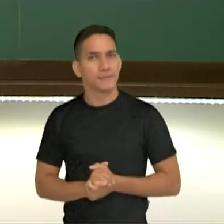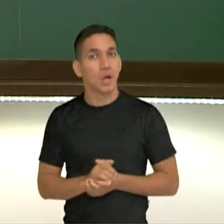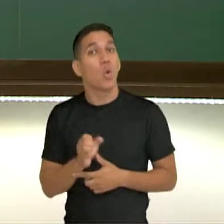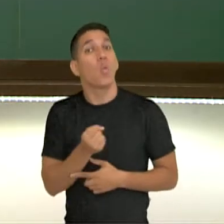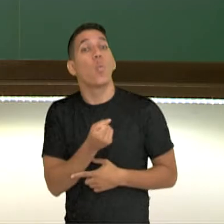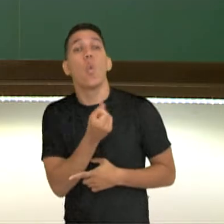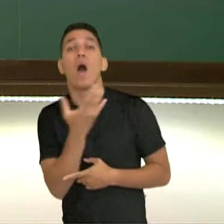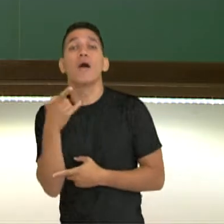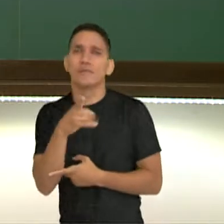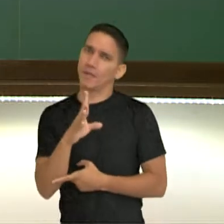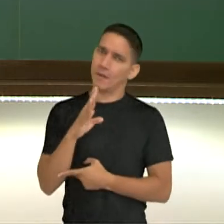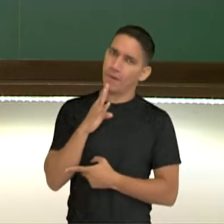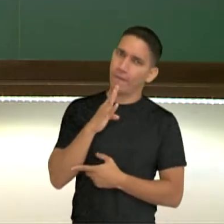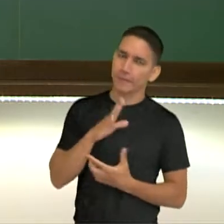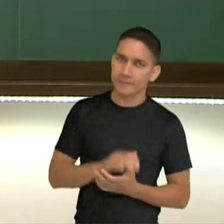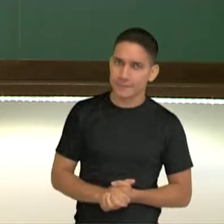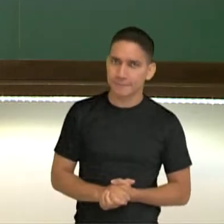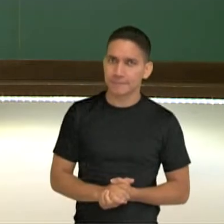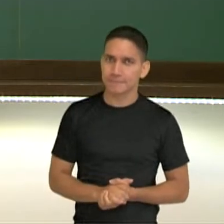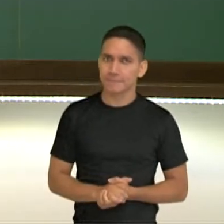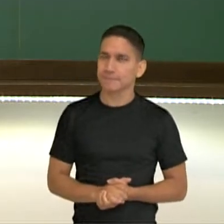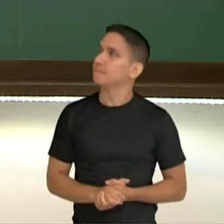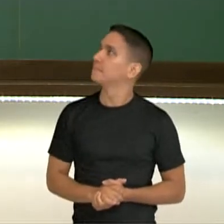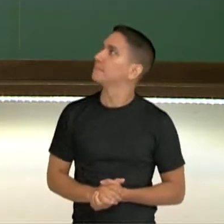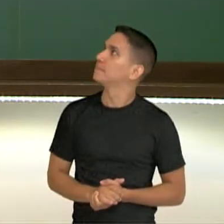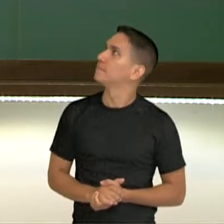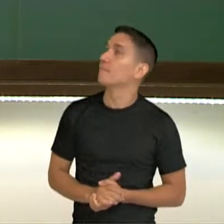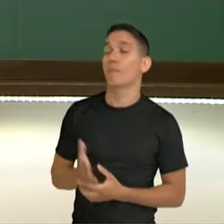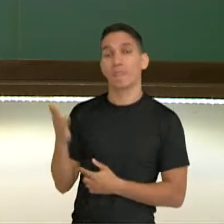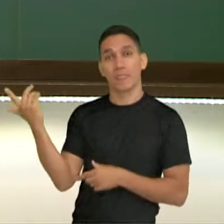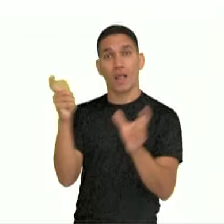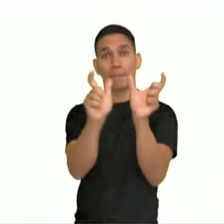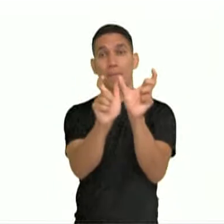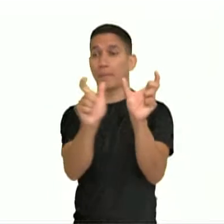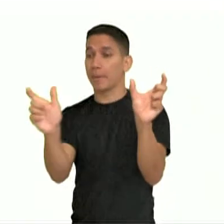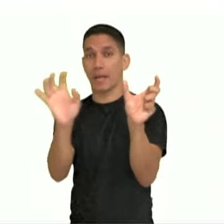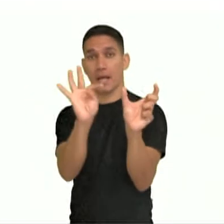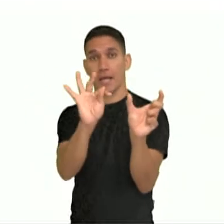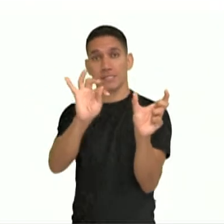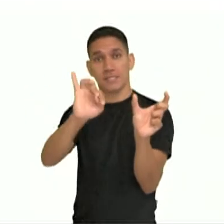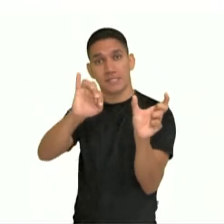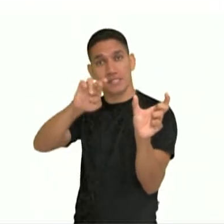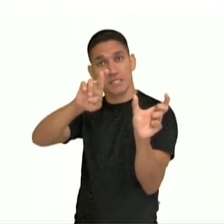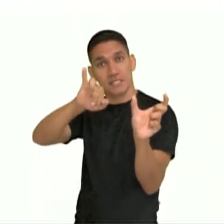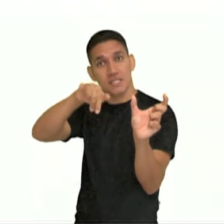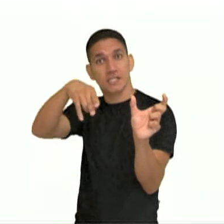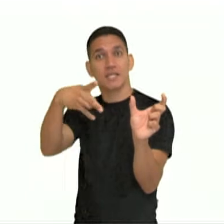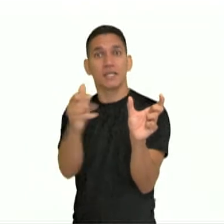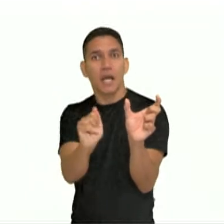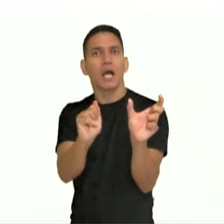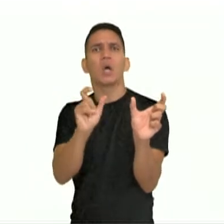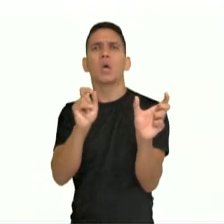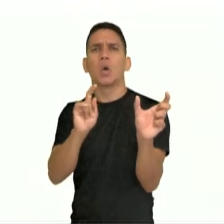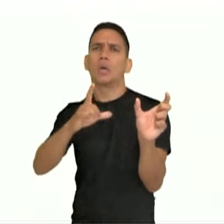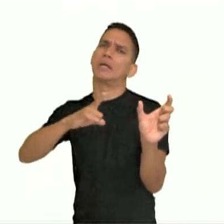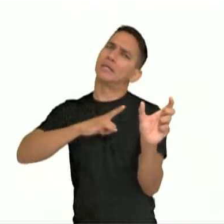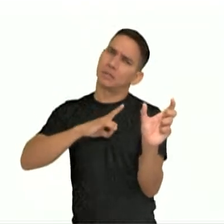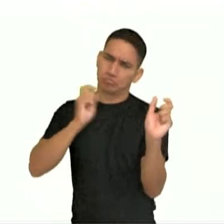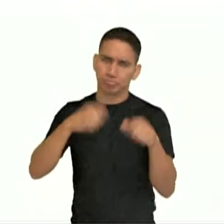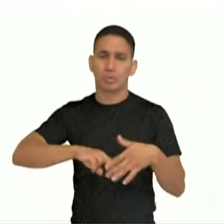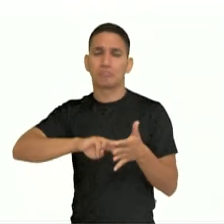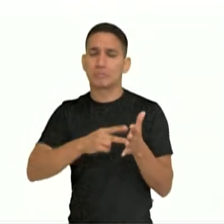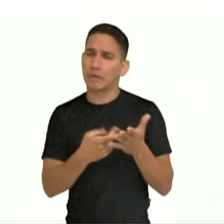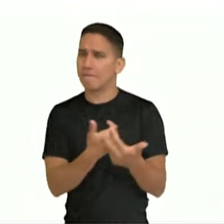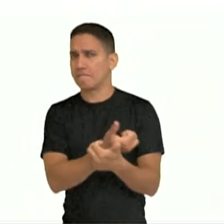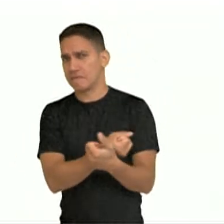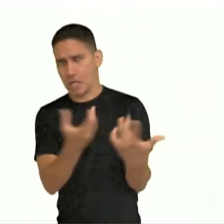já conhece? A tirinha tem sentidos múltiplos, né? Tirinha surgiu nos